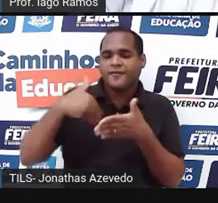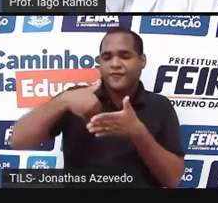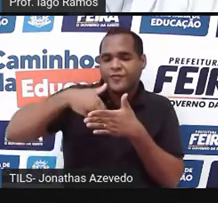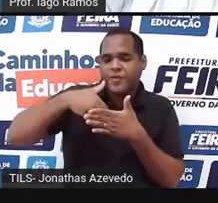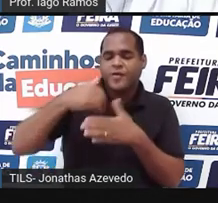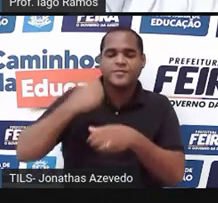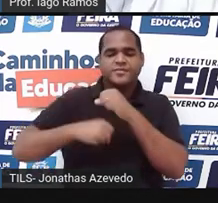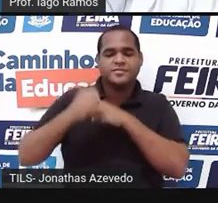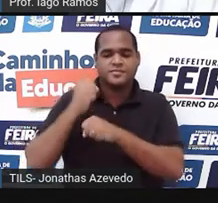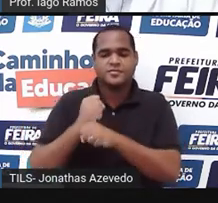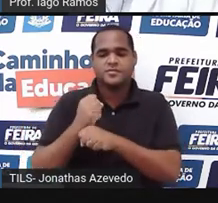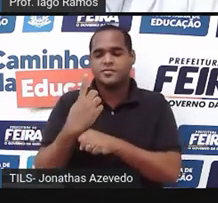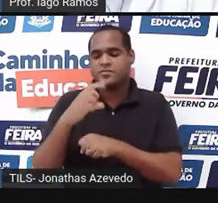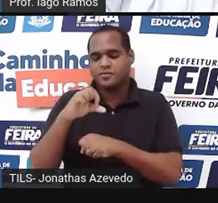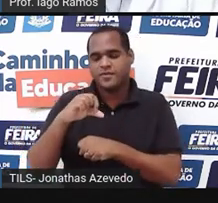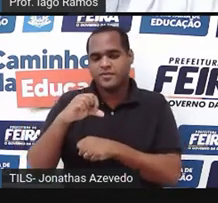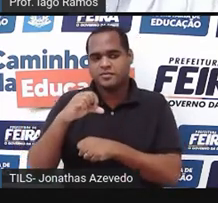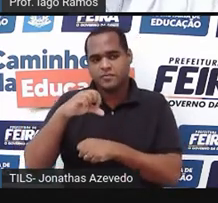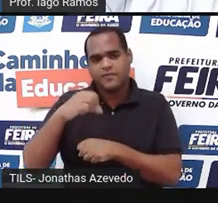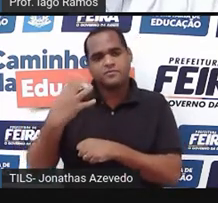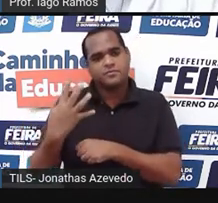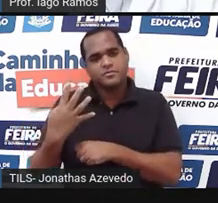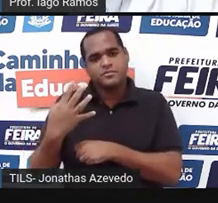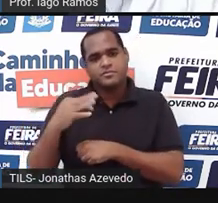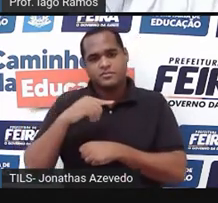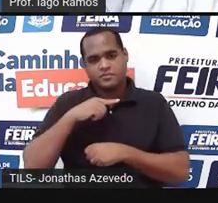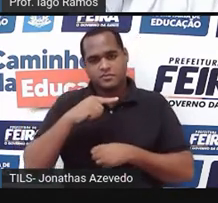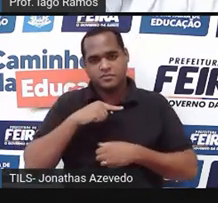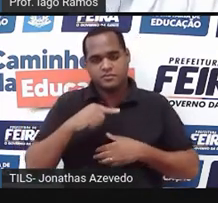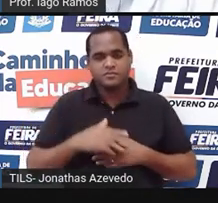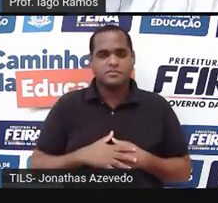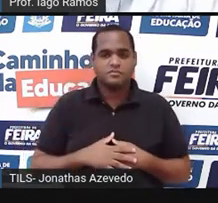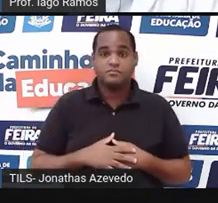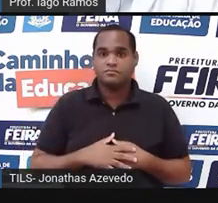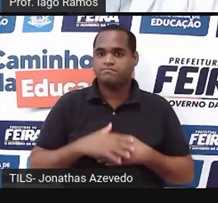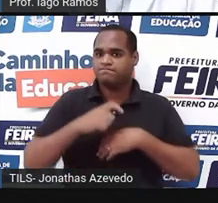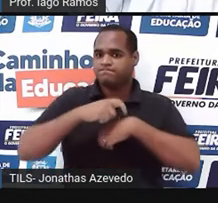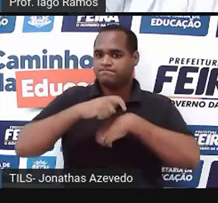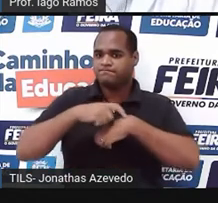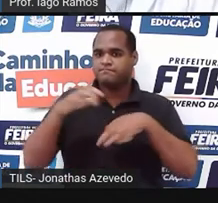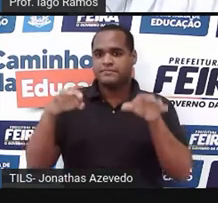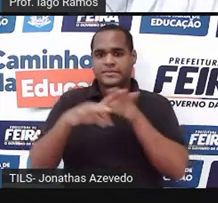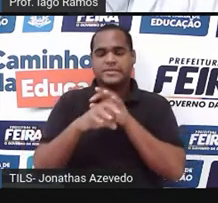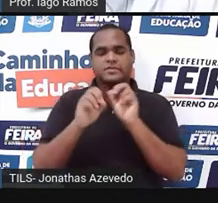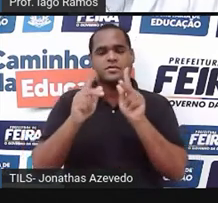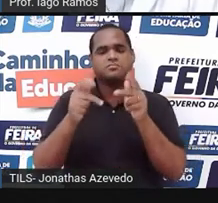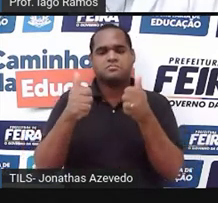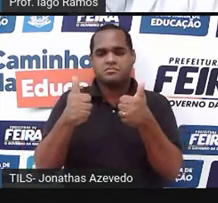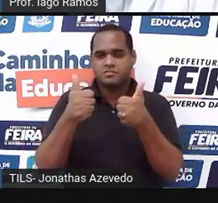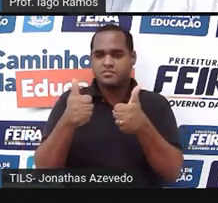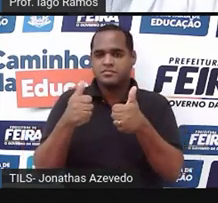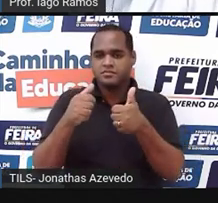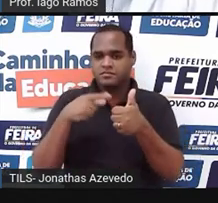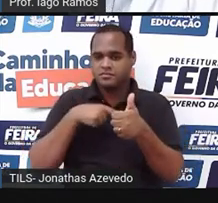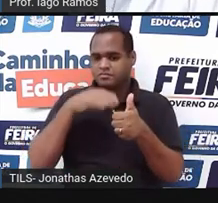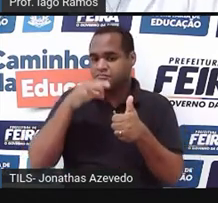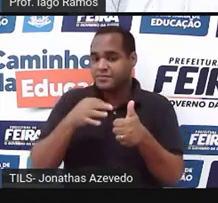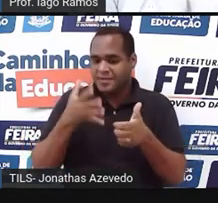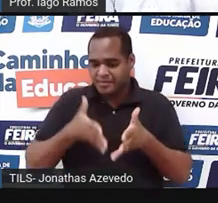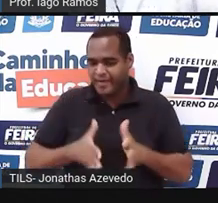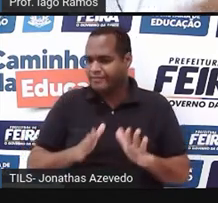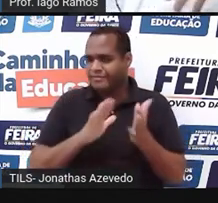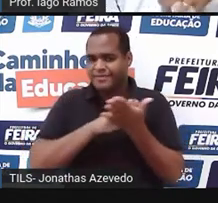ano de 1994. Olha só, tem bastante tempo, né? Você certamente não estava nascendo.